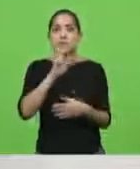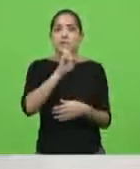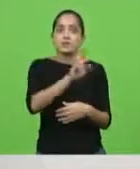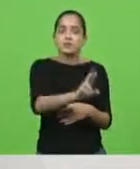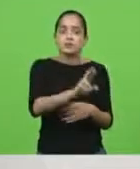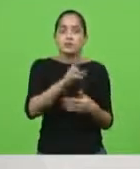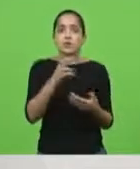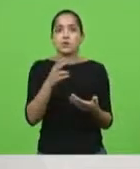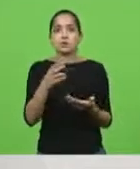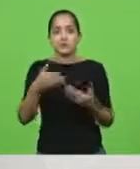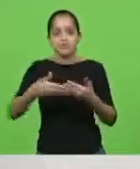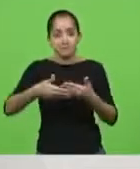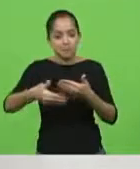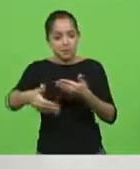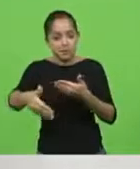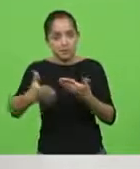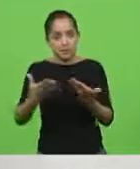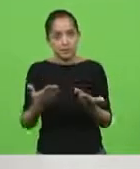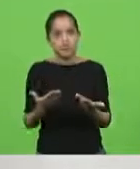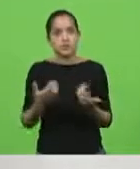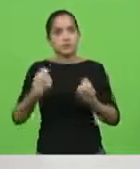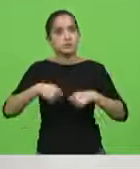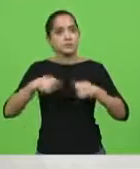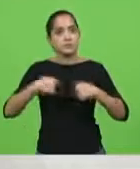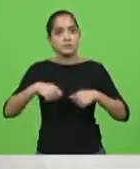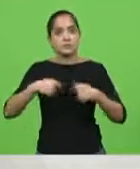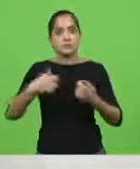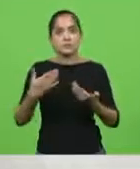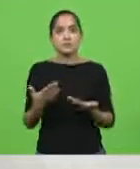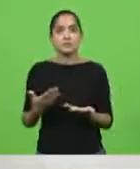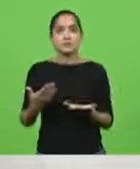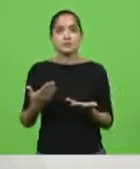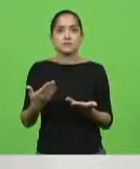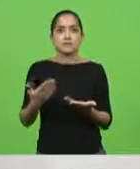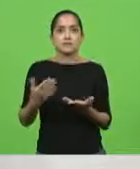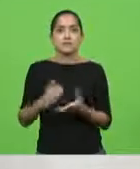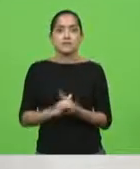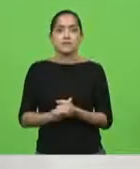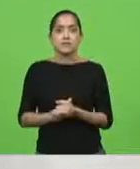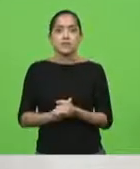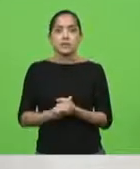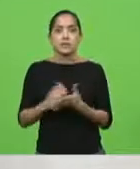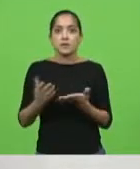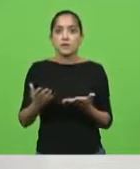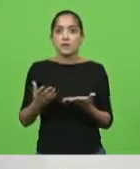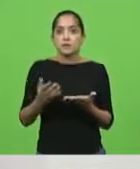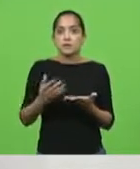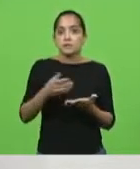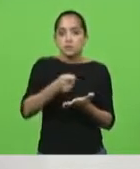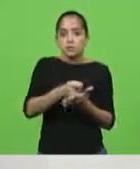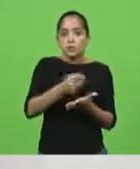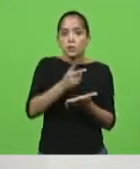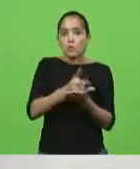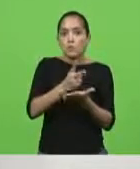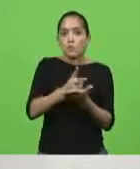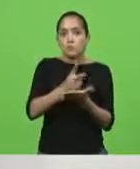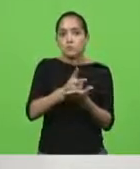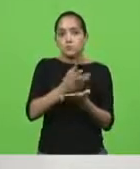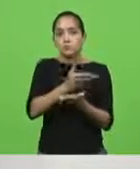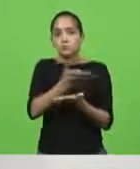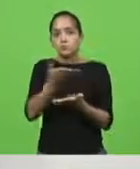útil nos próximos dias sob pena de nós continuarmos mantendo na invisibilidade